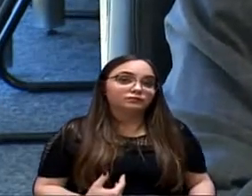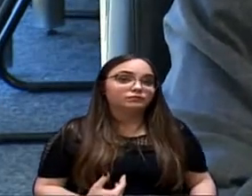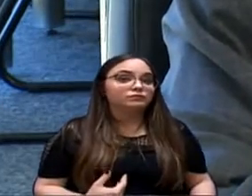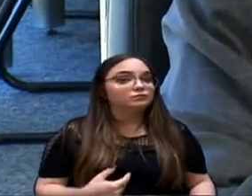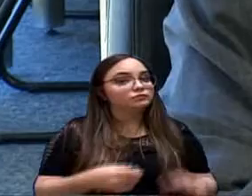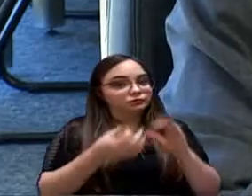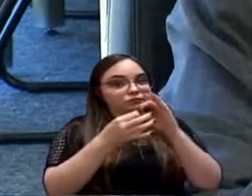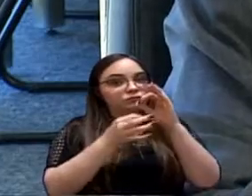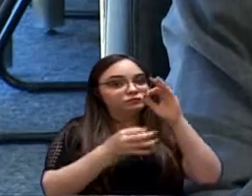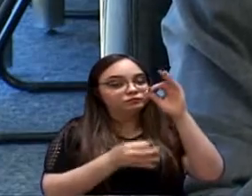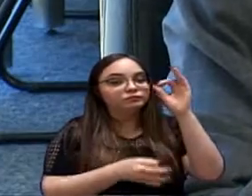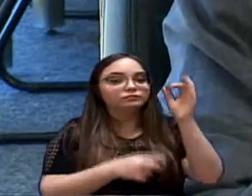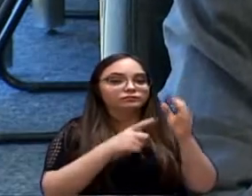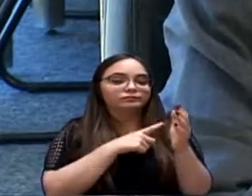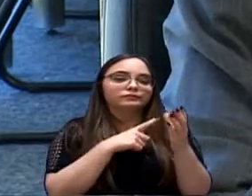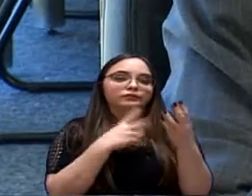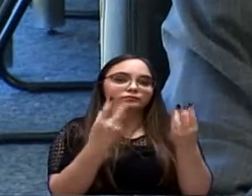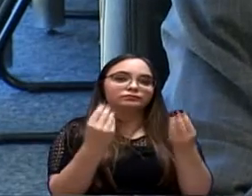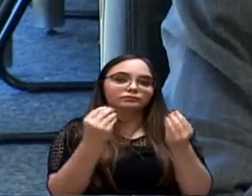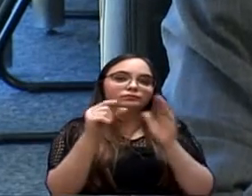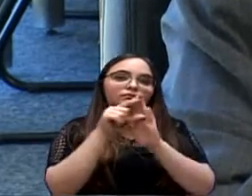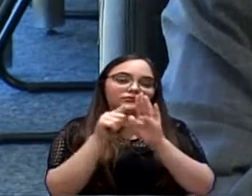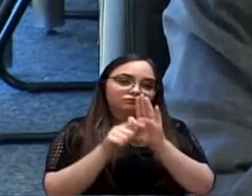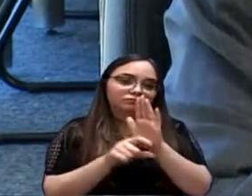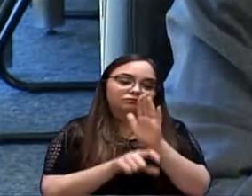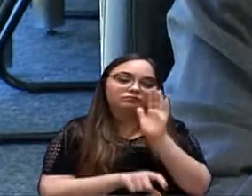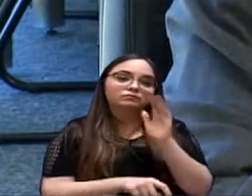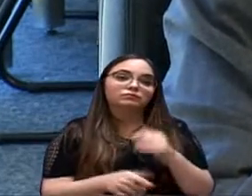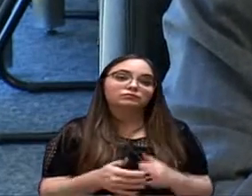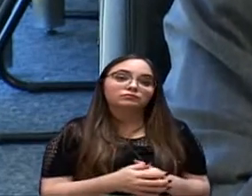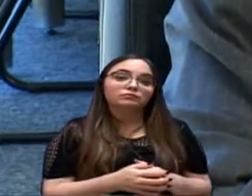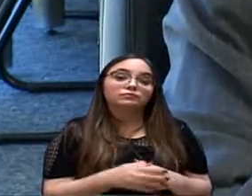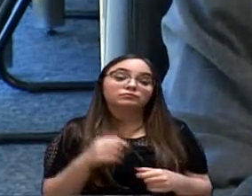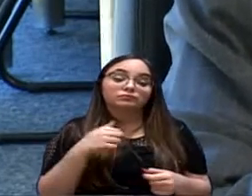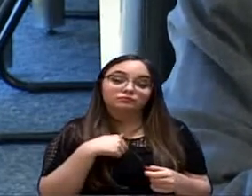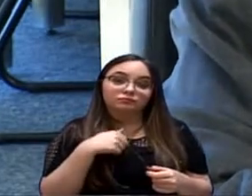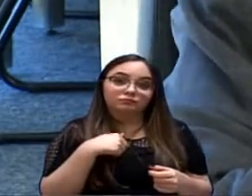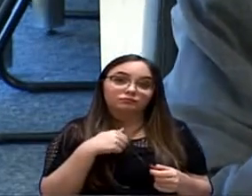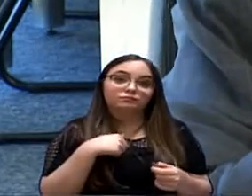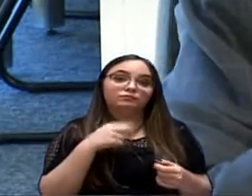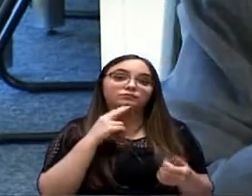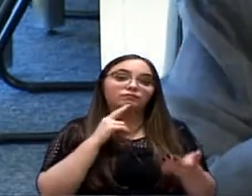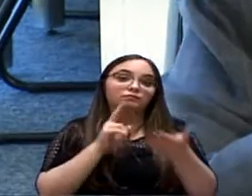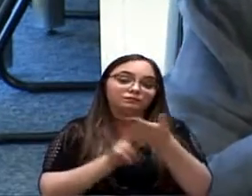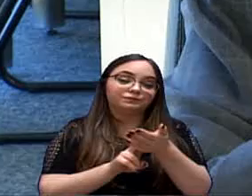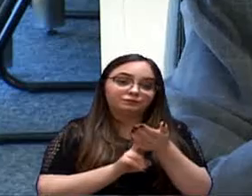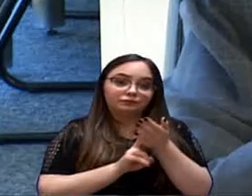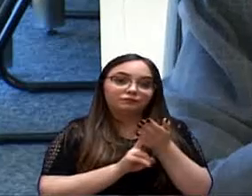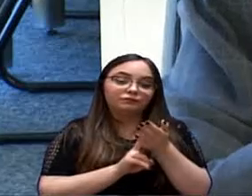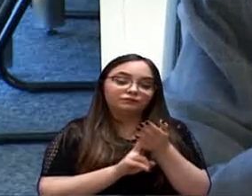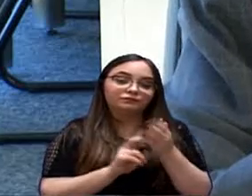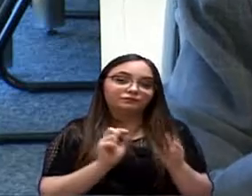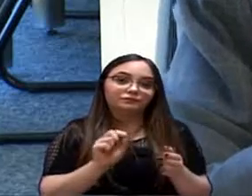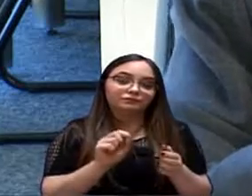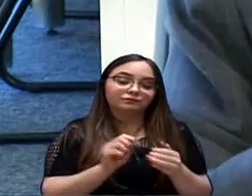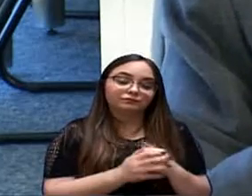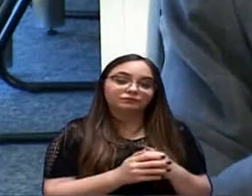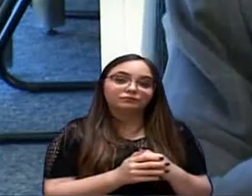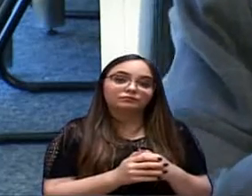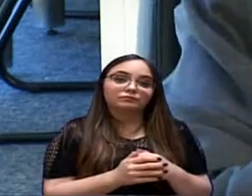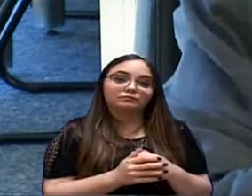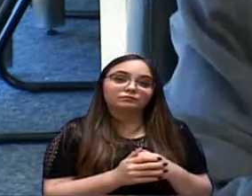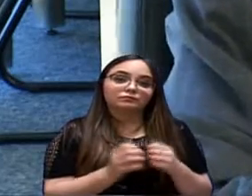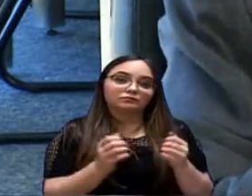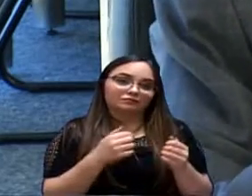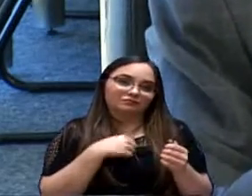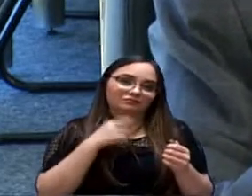extenso, uma série de cláusulas, etc. Então, o meu encaminhamento, aqui como